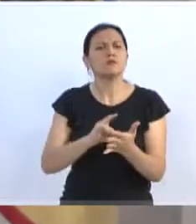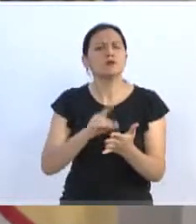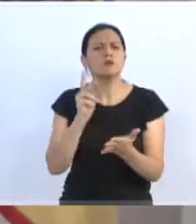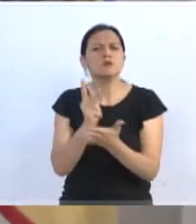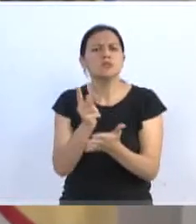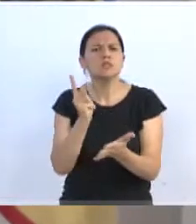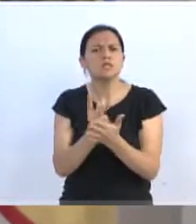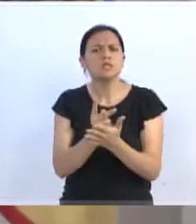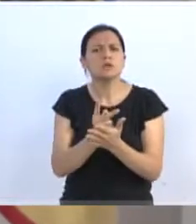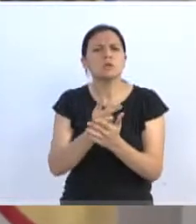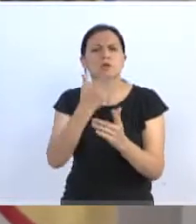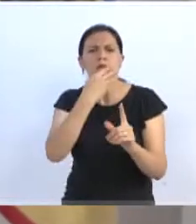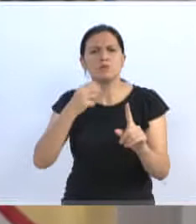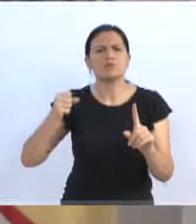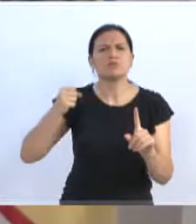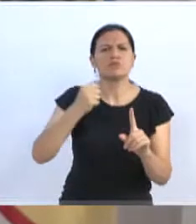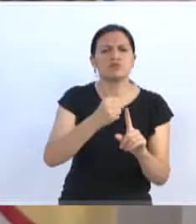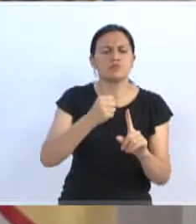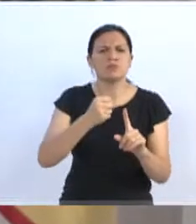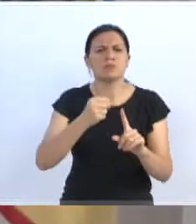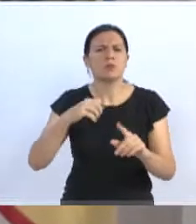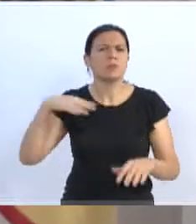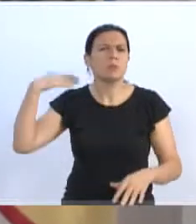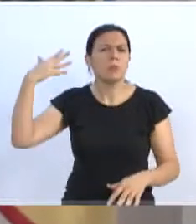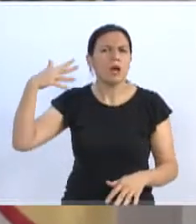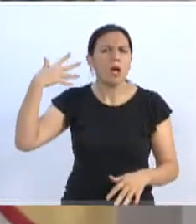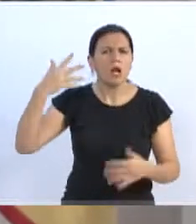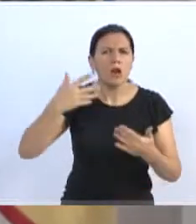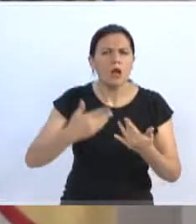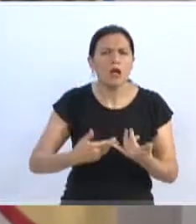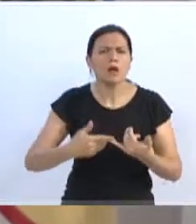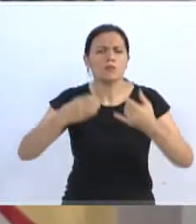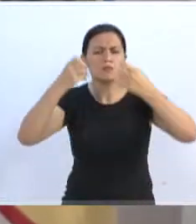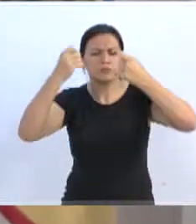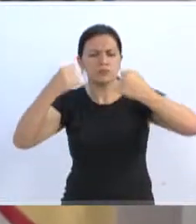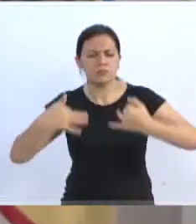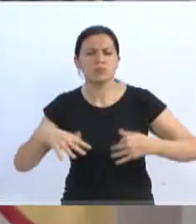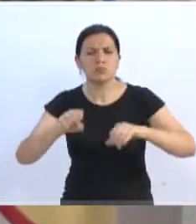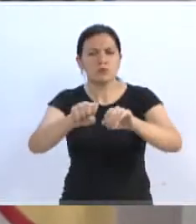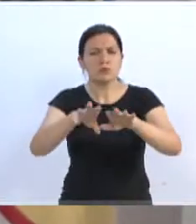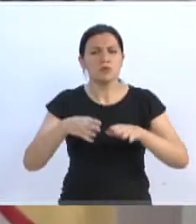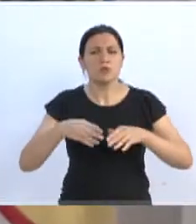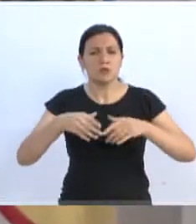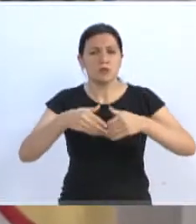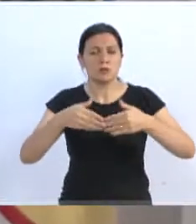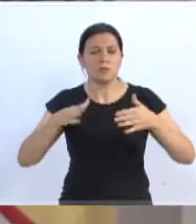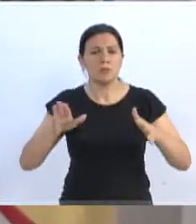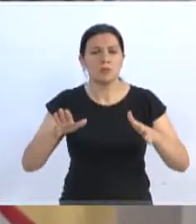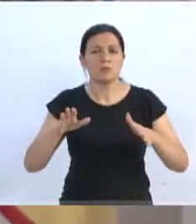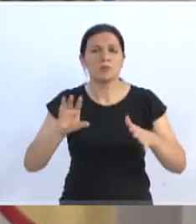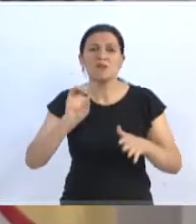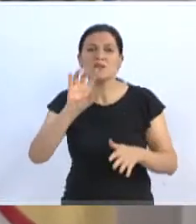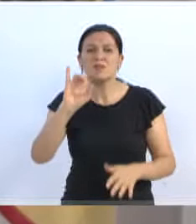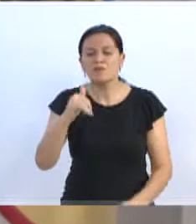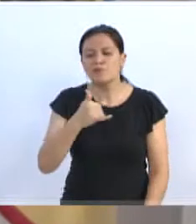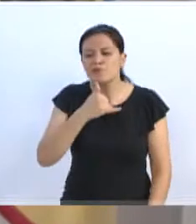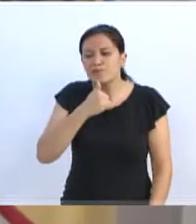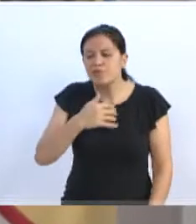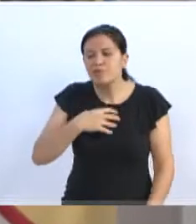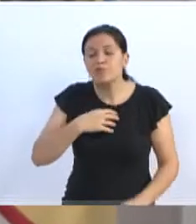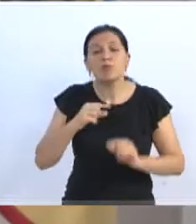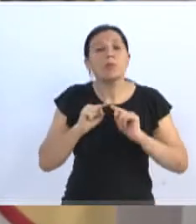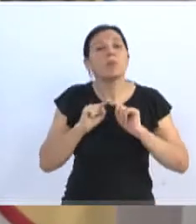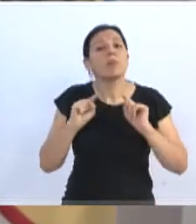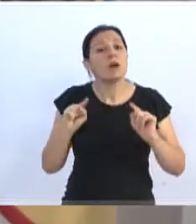desenvolvimento de políticas públicas, de palestra, para que nós possamos, mais do que lamentarmos essas tragédias, essas questões que